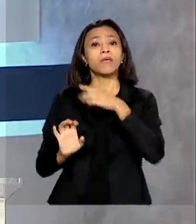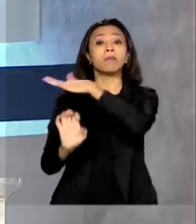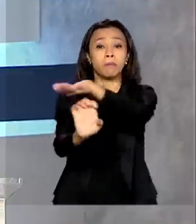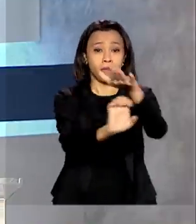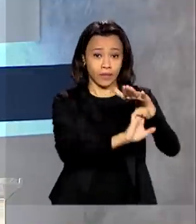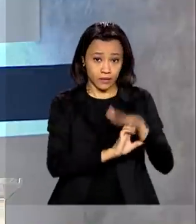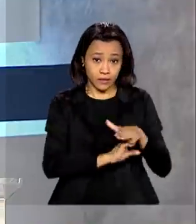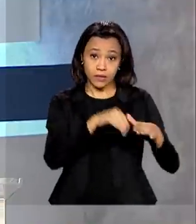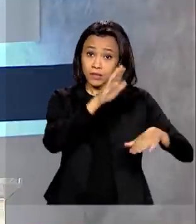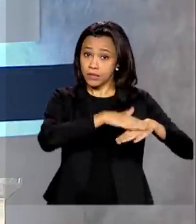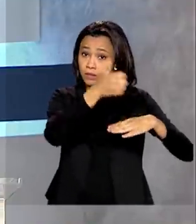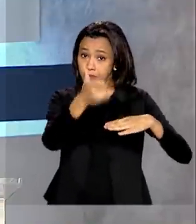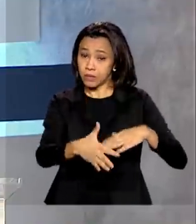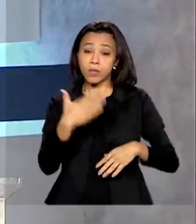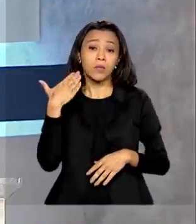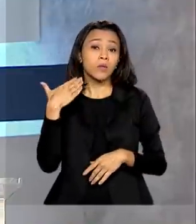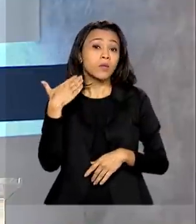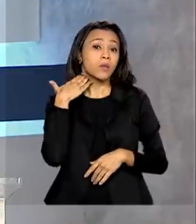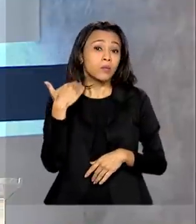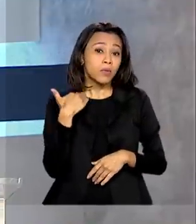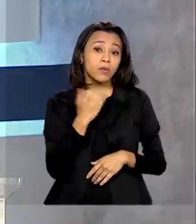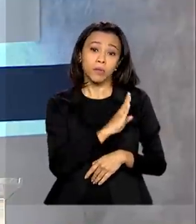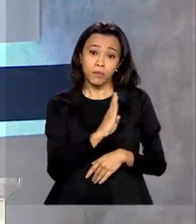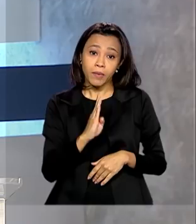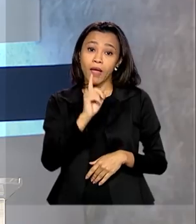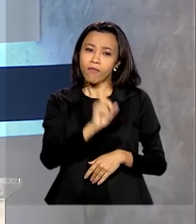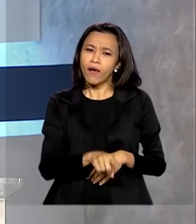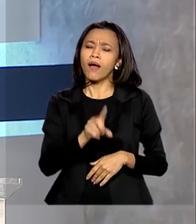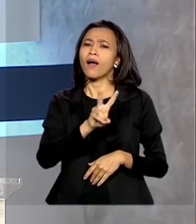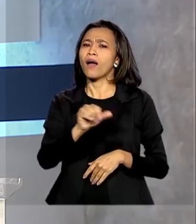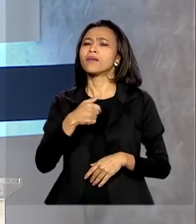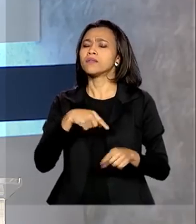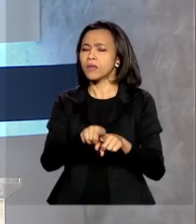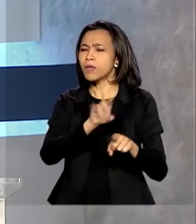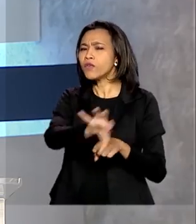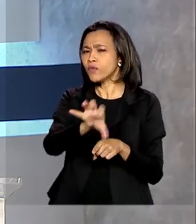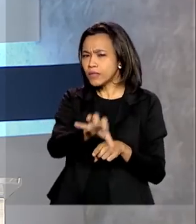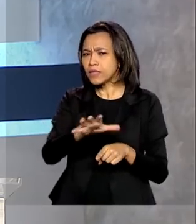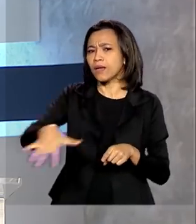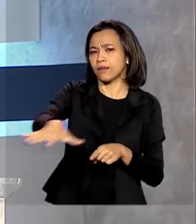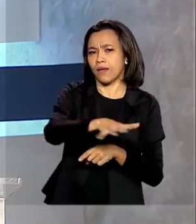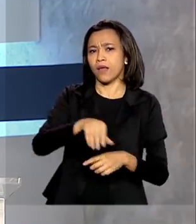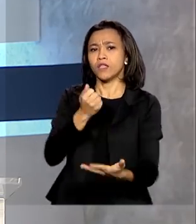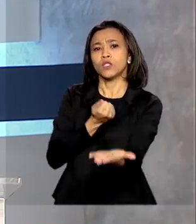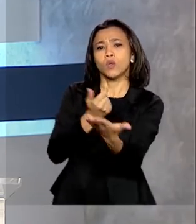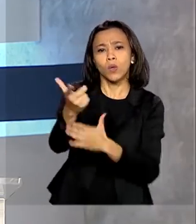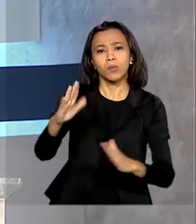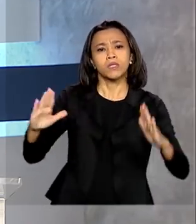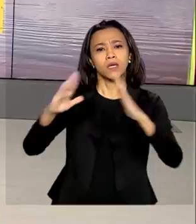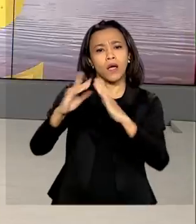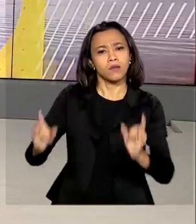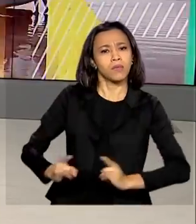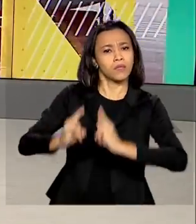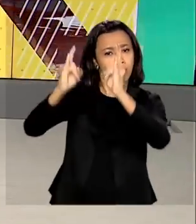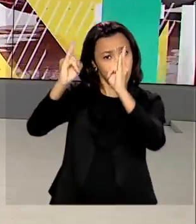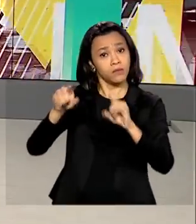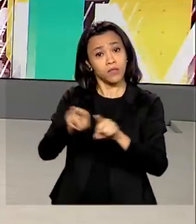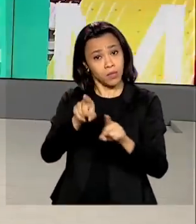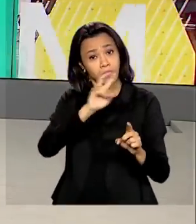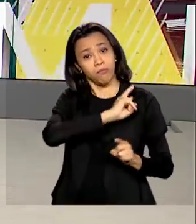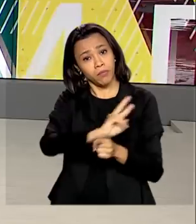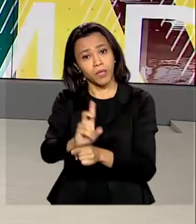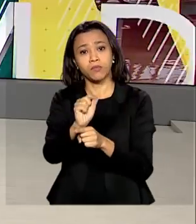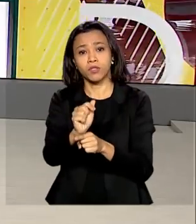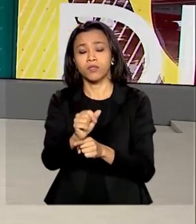acordo com o banco, a queda nos juros vai atingir o financiamento imobiliário e o crédito oferecido a empresas. O